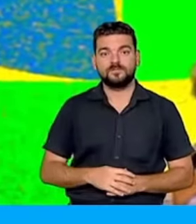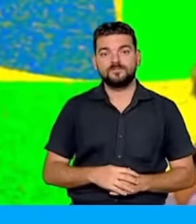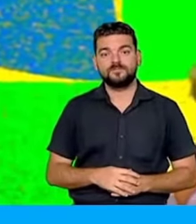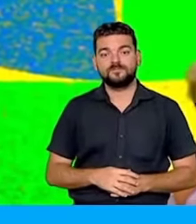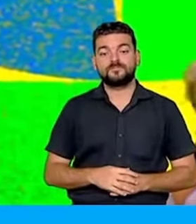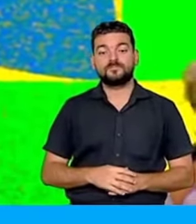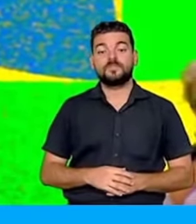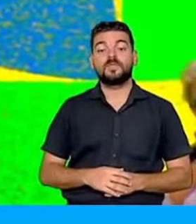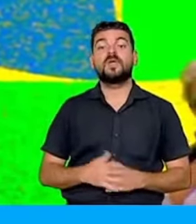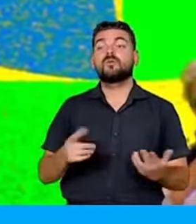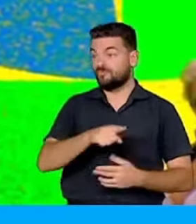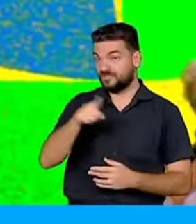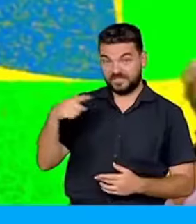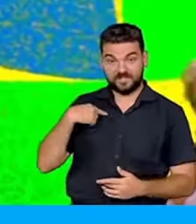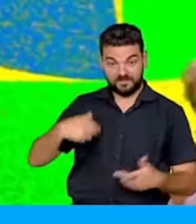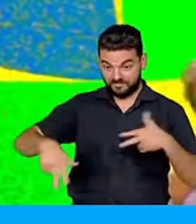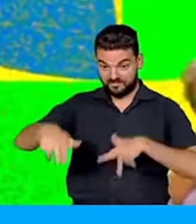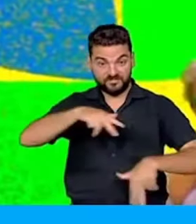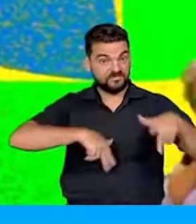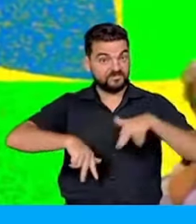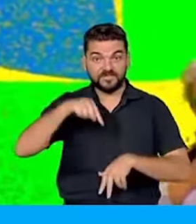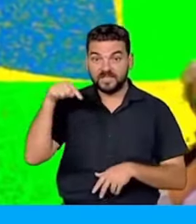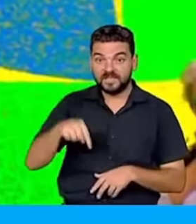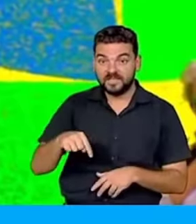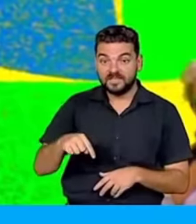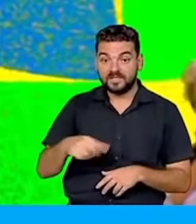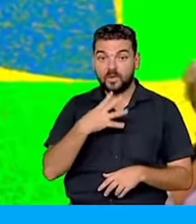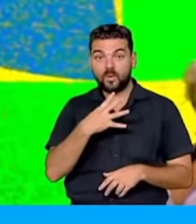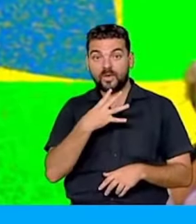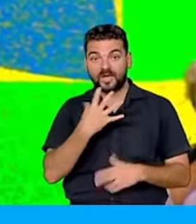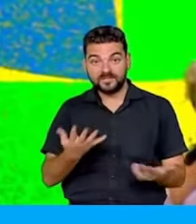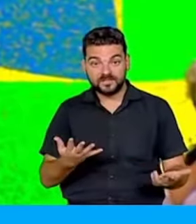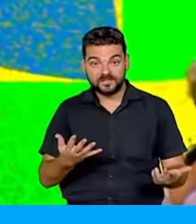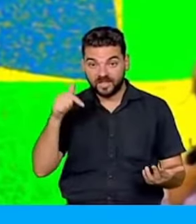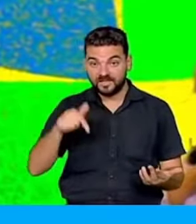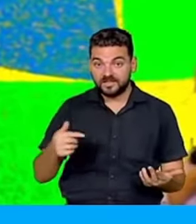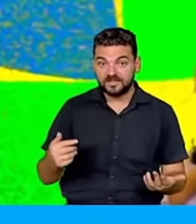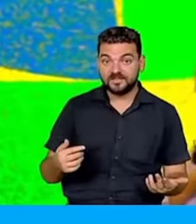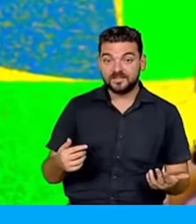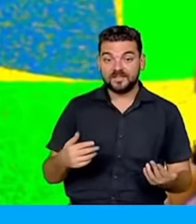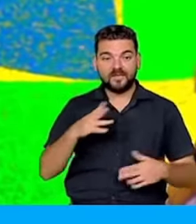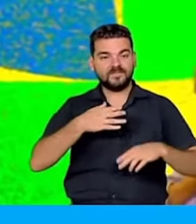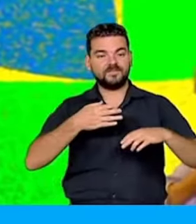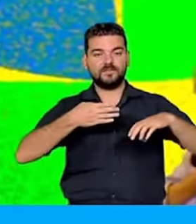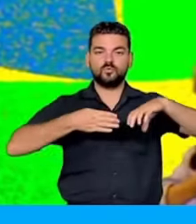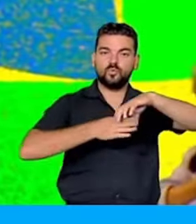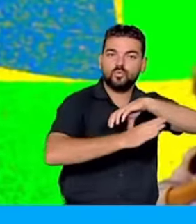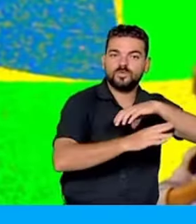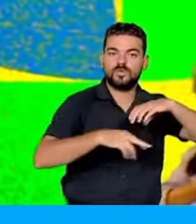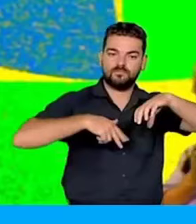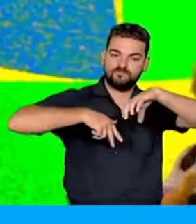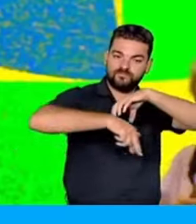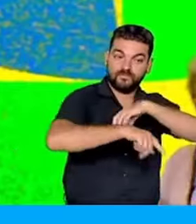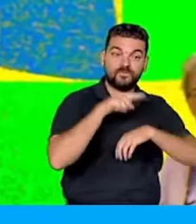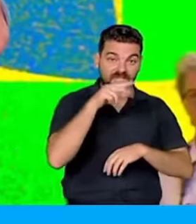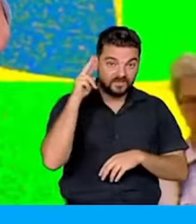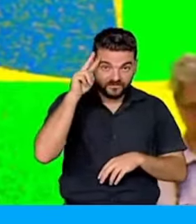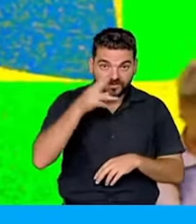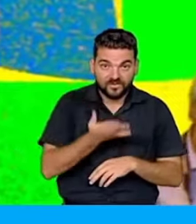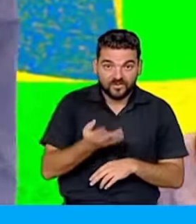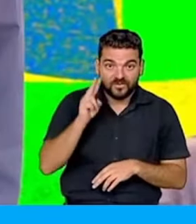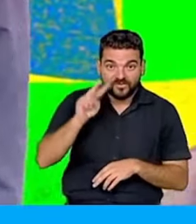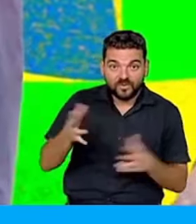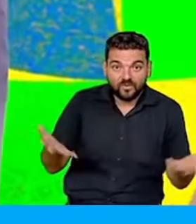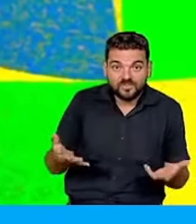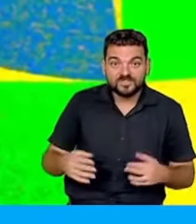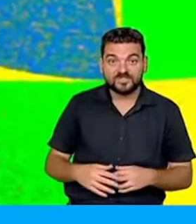e quem passa por aqui, quem anda por esse boulevard, quem atravessa o túnel que o senhor atravessou hoje,